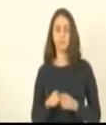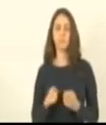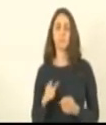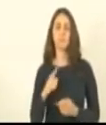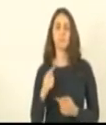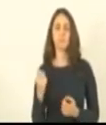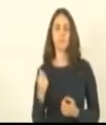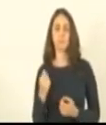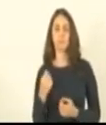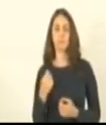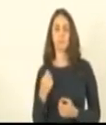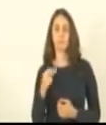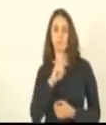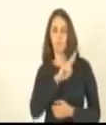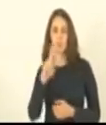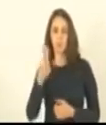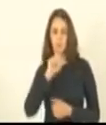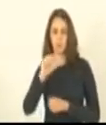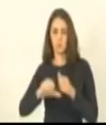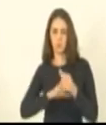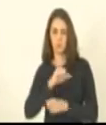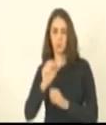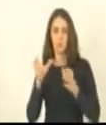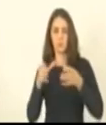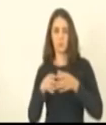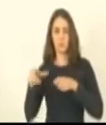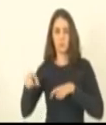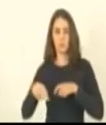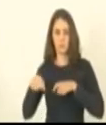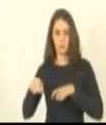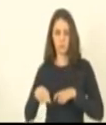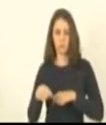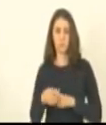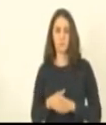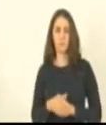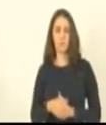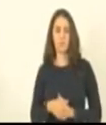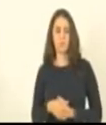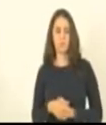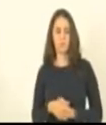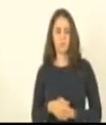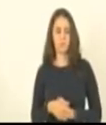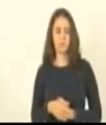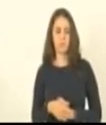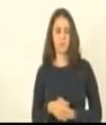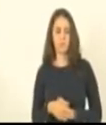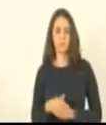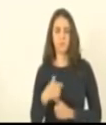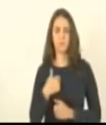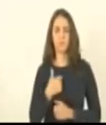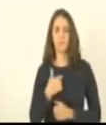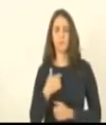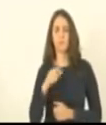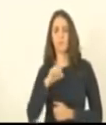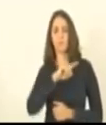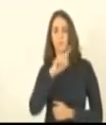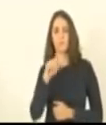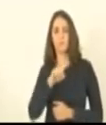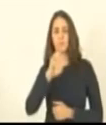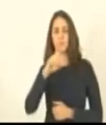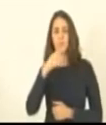substituição na comissão de agricultura agricultura hoje titular o Zé Preto